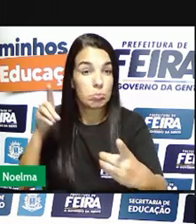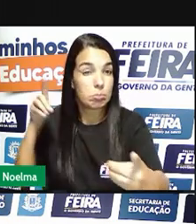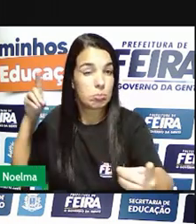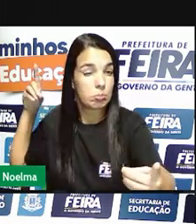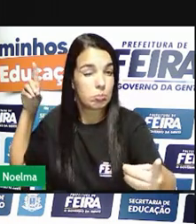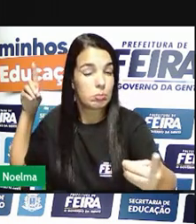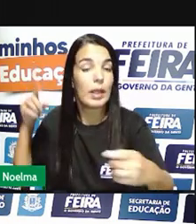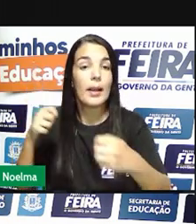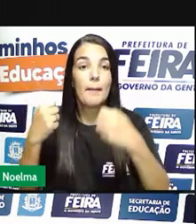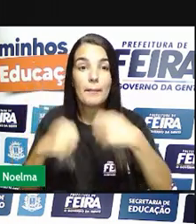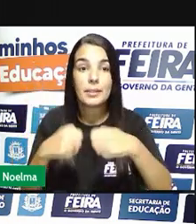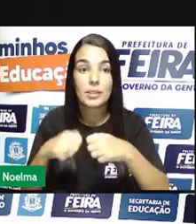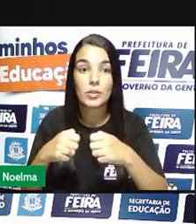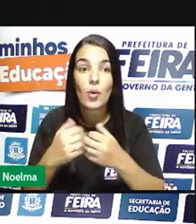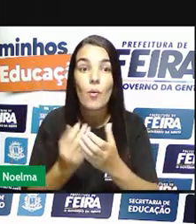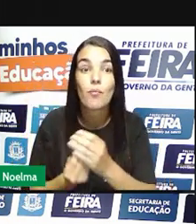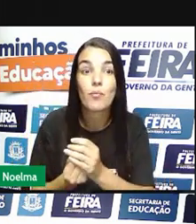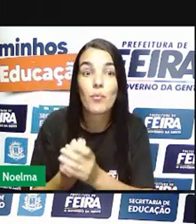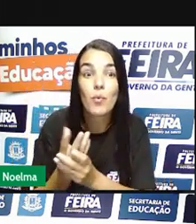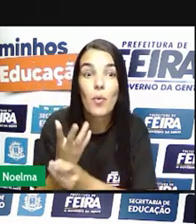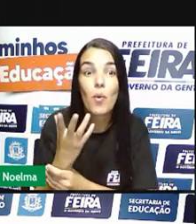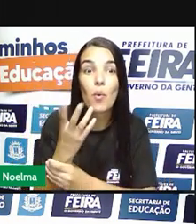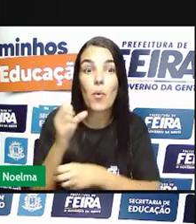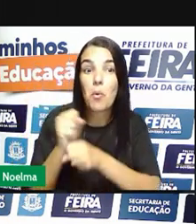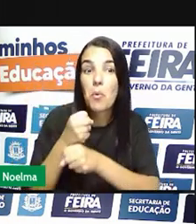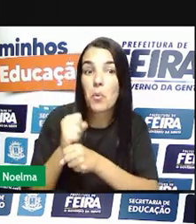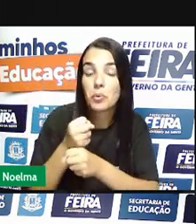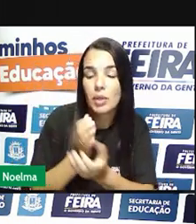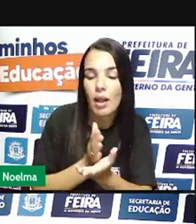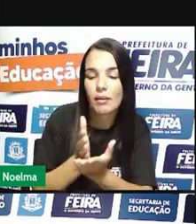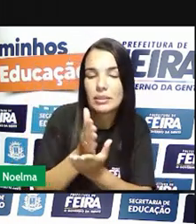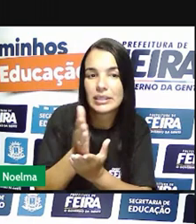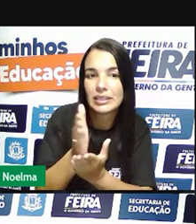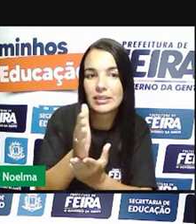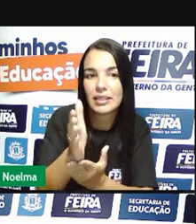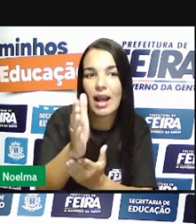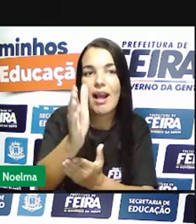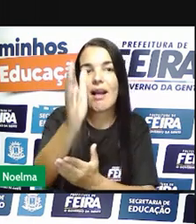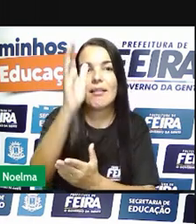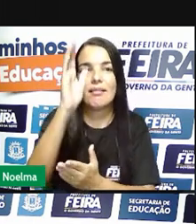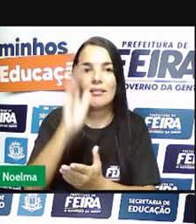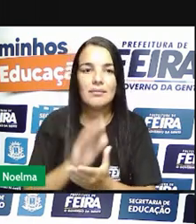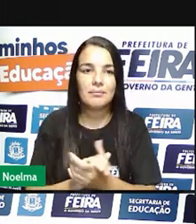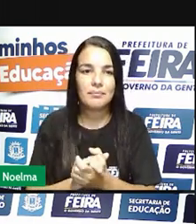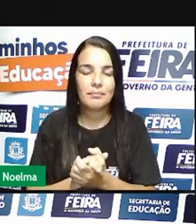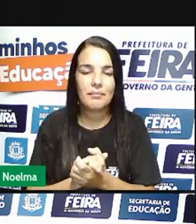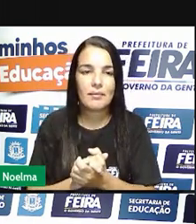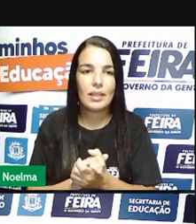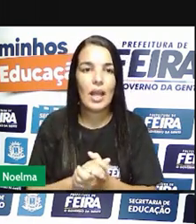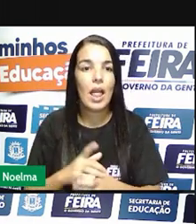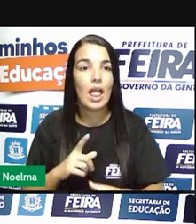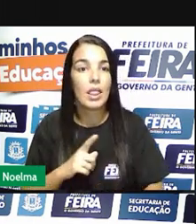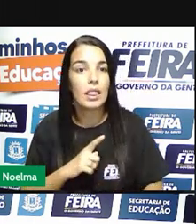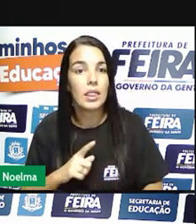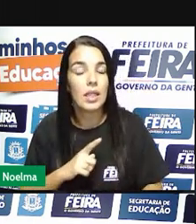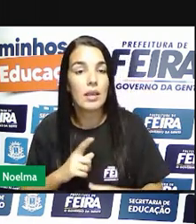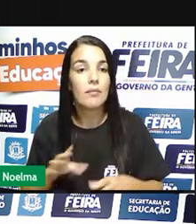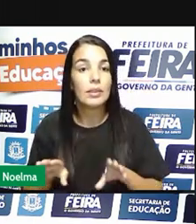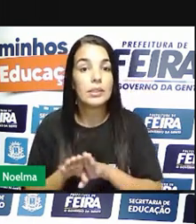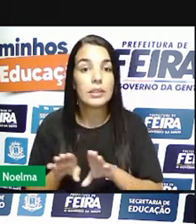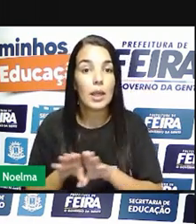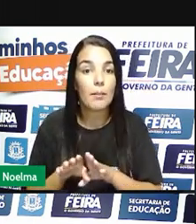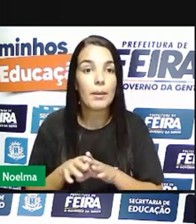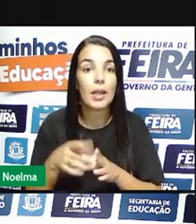construir estradas ali que levassem até esses locais. Promoveu, em outras